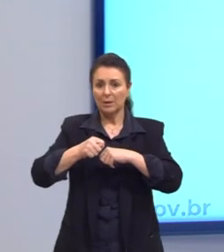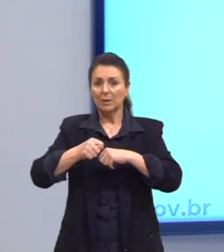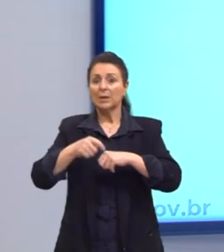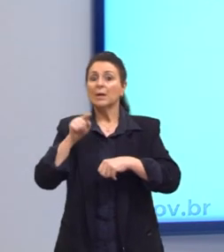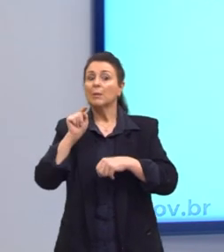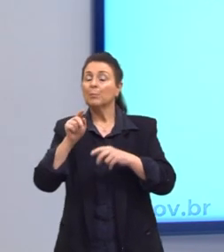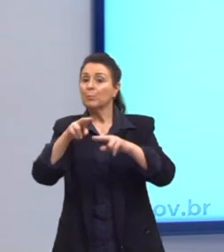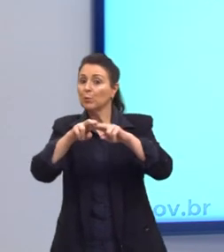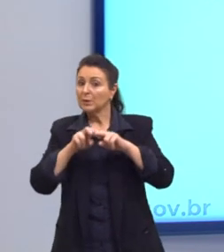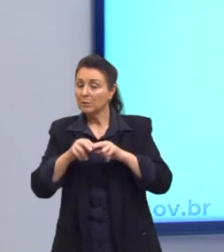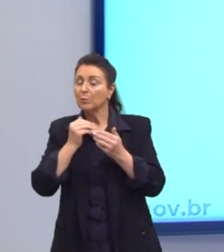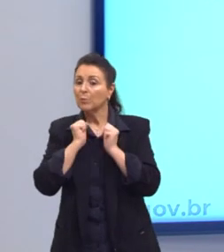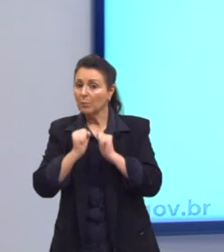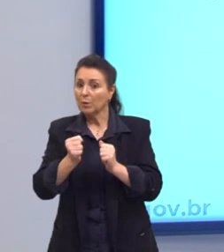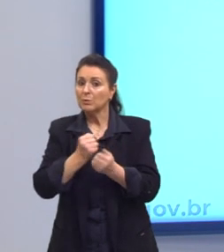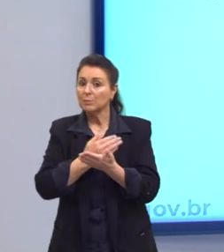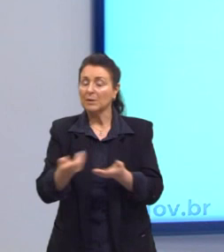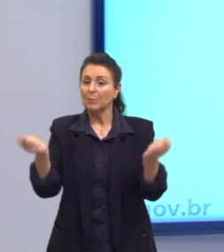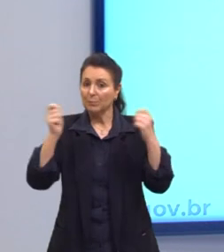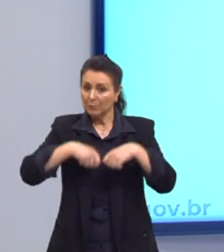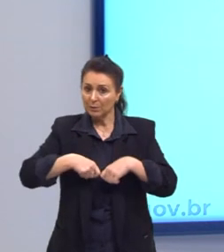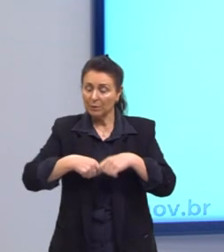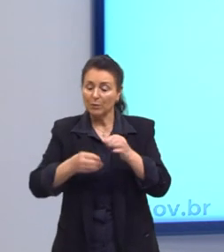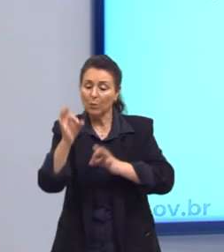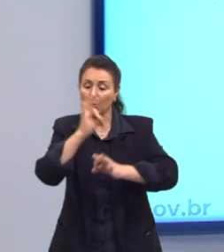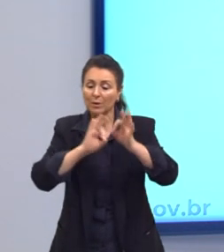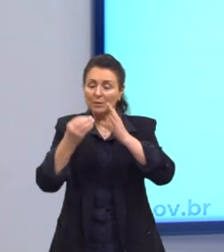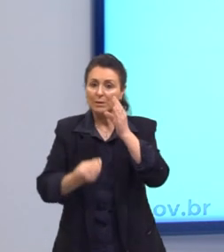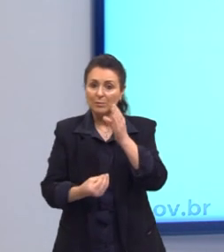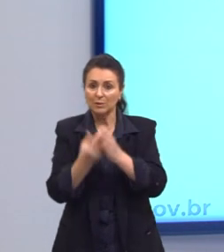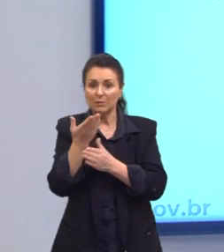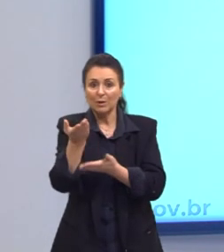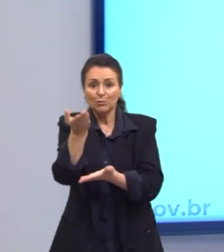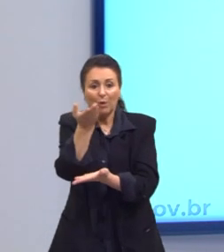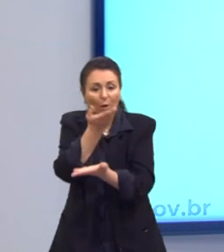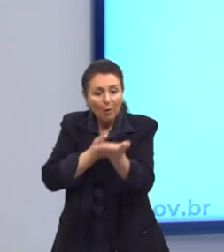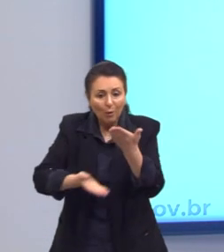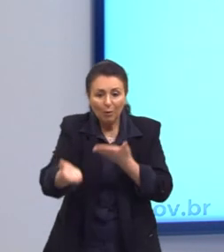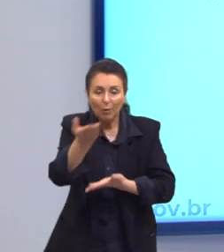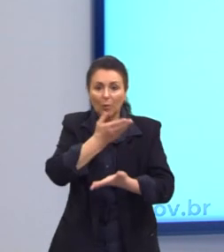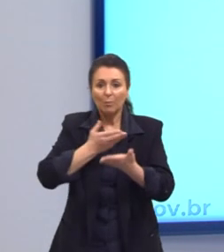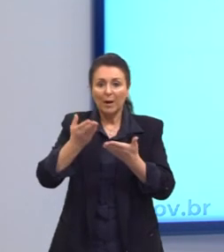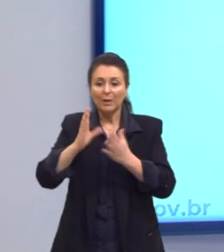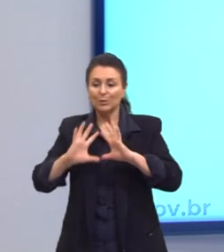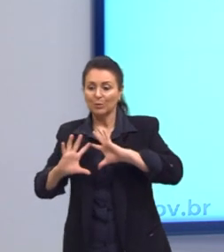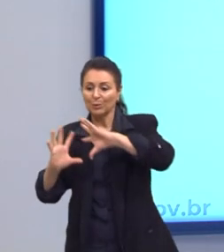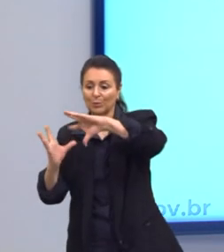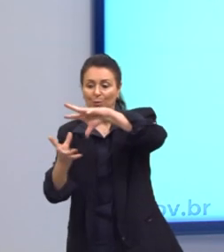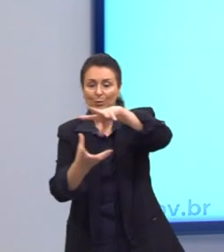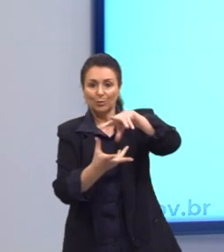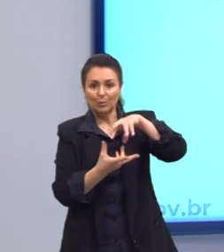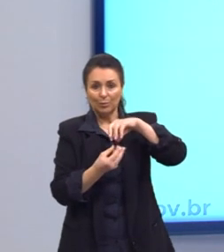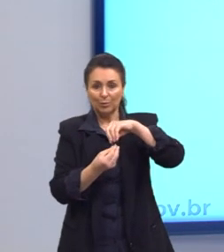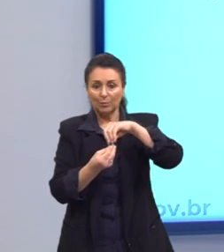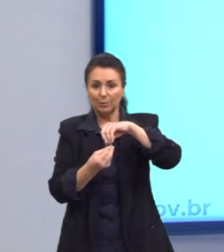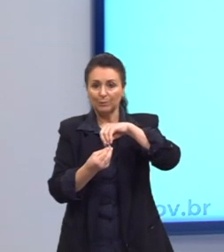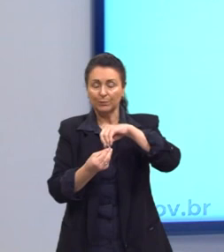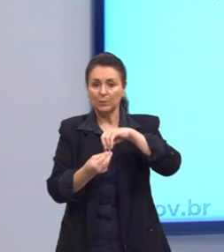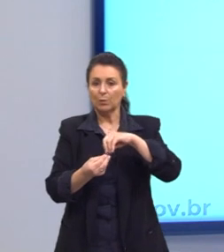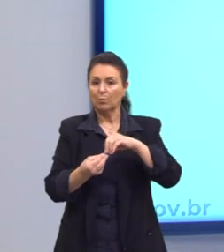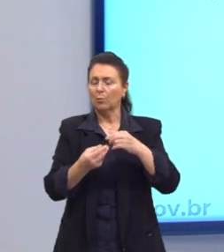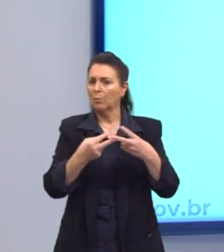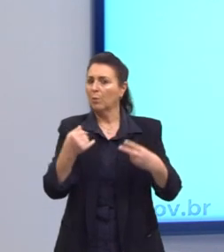possível organizar a produção e não apenas o comércio em escala internacional. Um fator